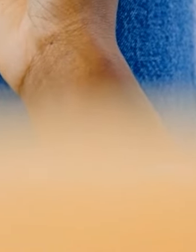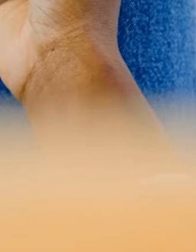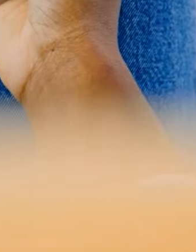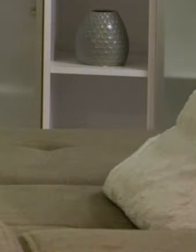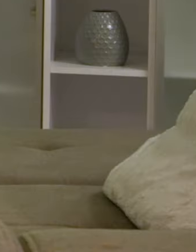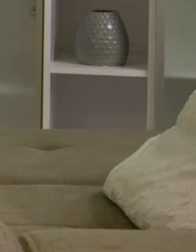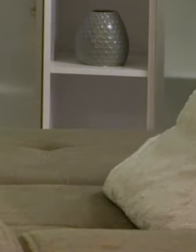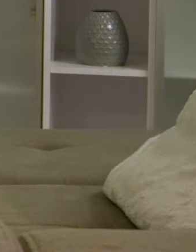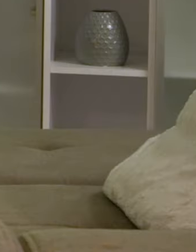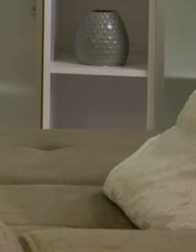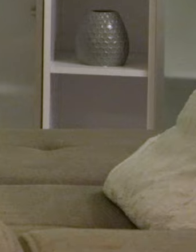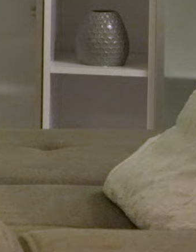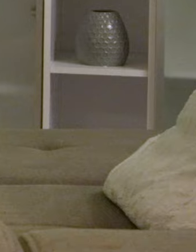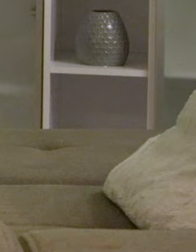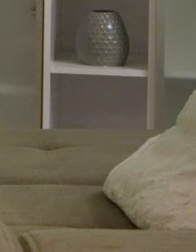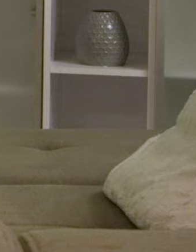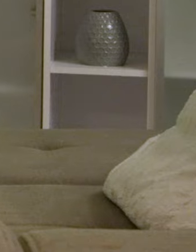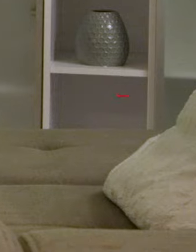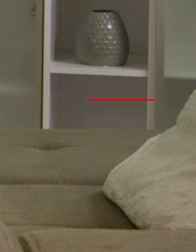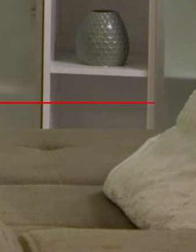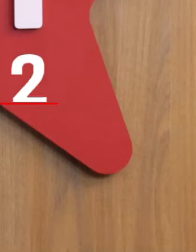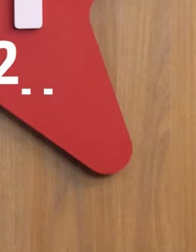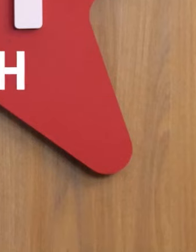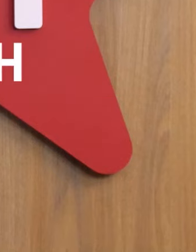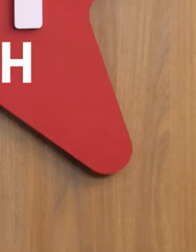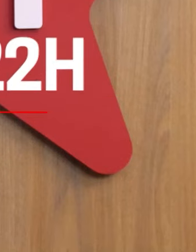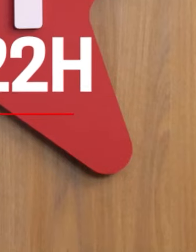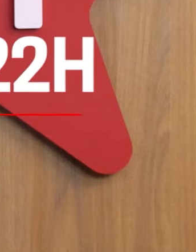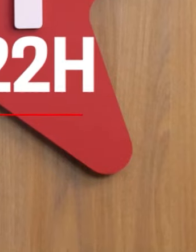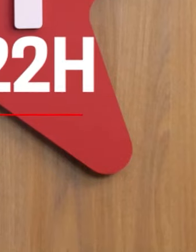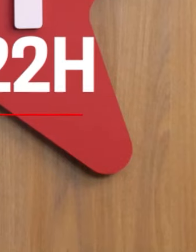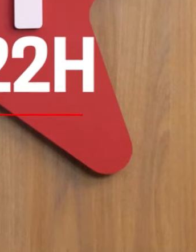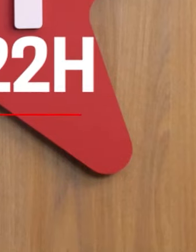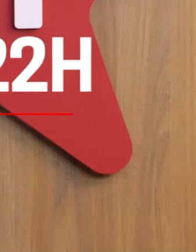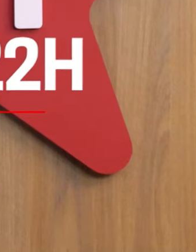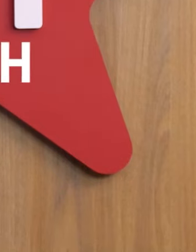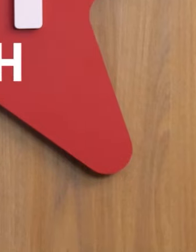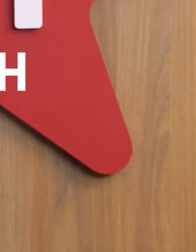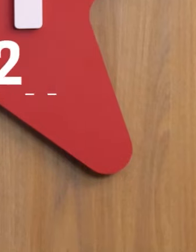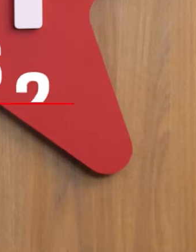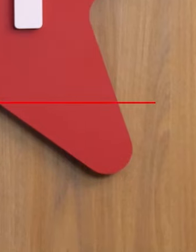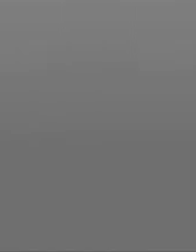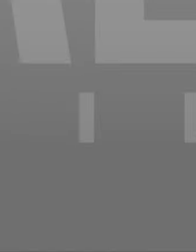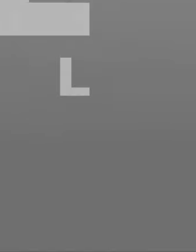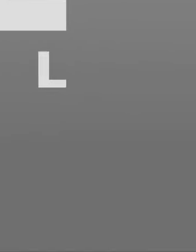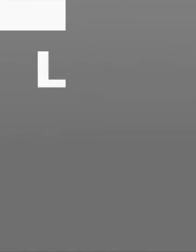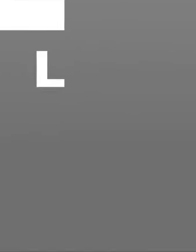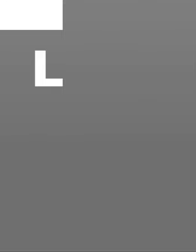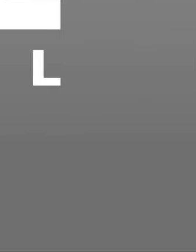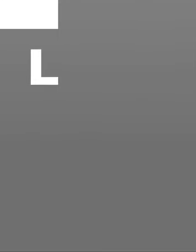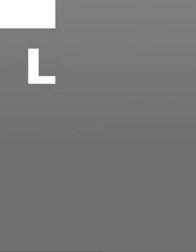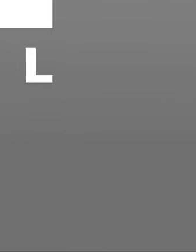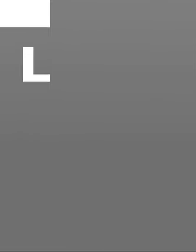o Jornal PT Brasil vai ao ar ao vivo, de segunda a sexta, às 13 horas, com reprise às 22 horas. E vem muito mais por